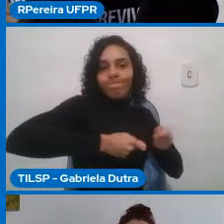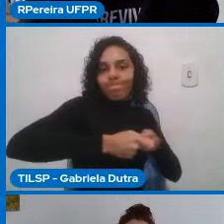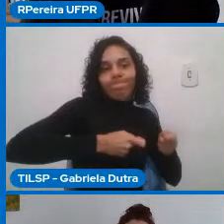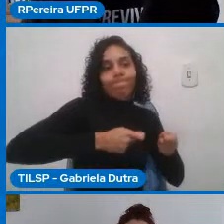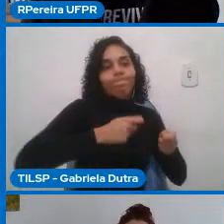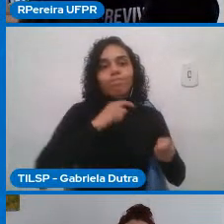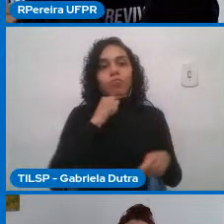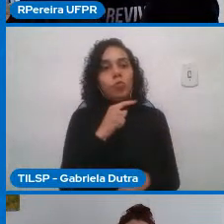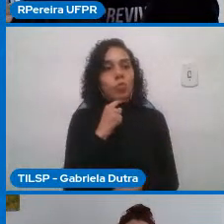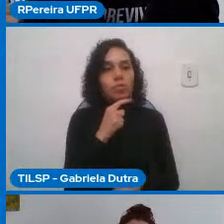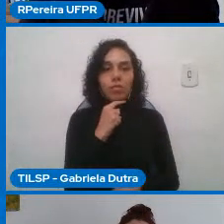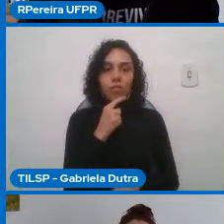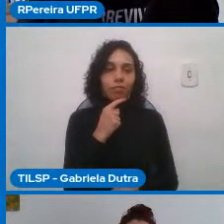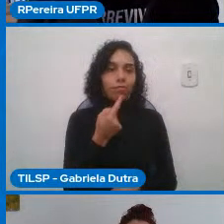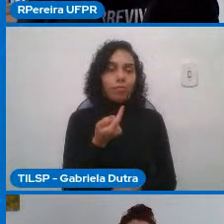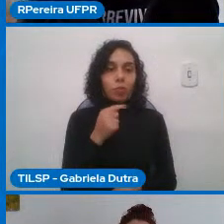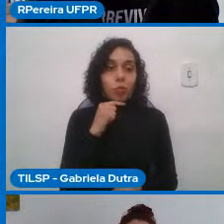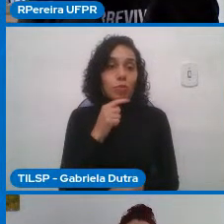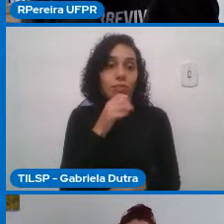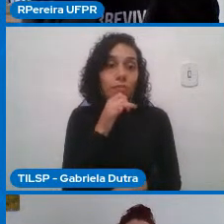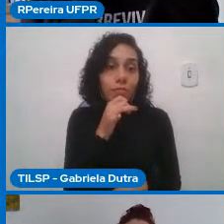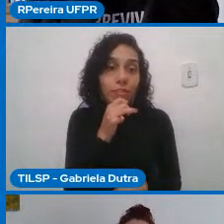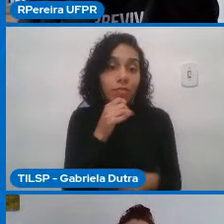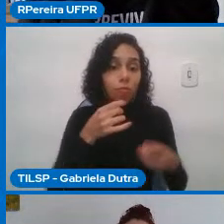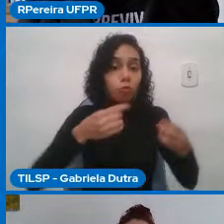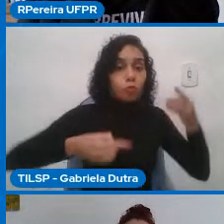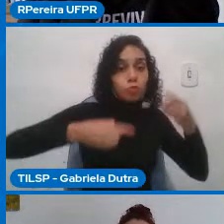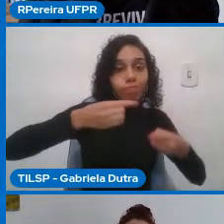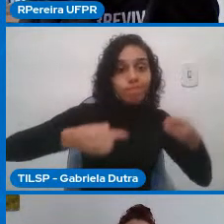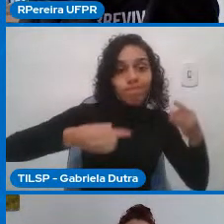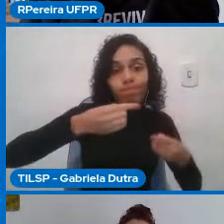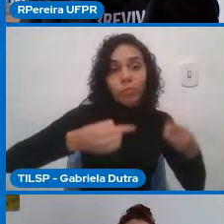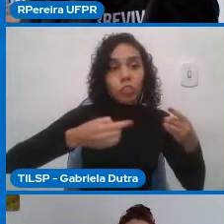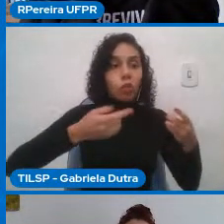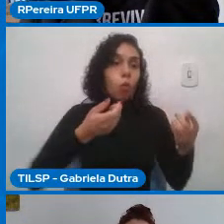negociar com a tecnologia, ela está implementada lá, e nós temos que lidar com ela.